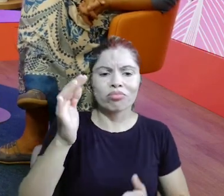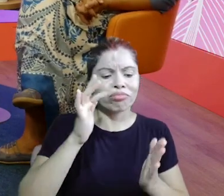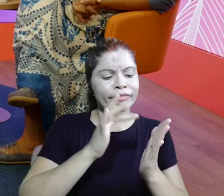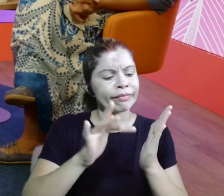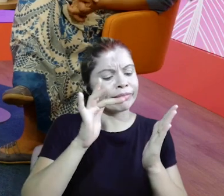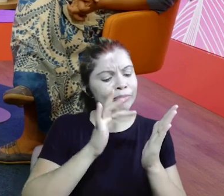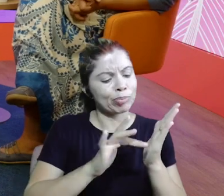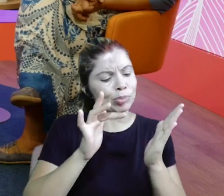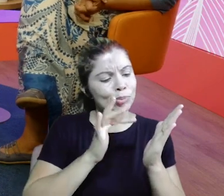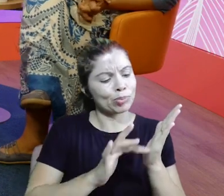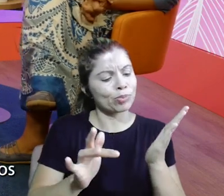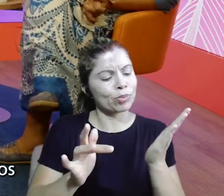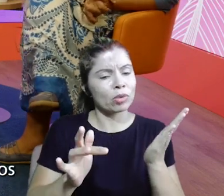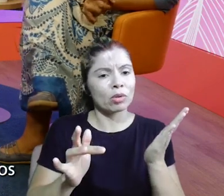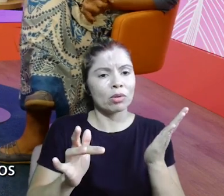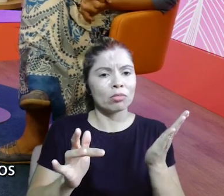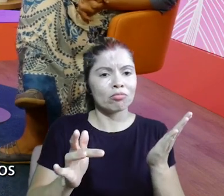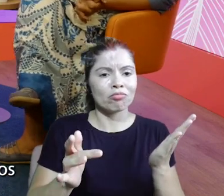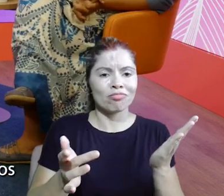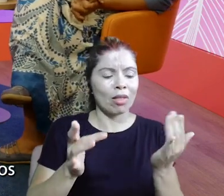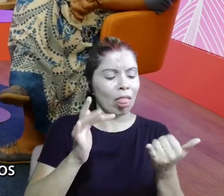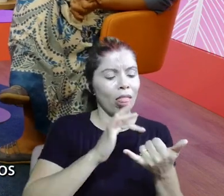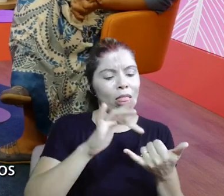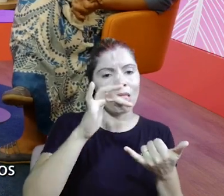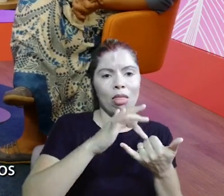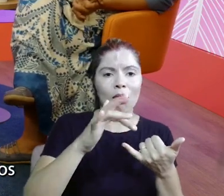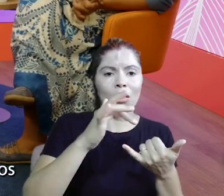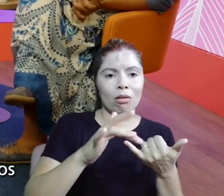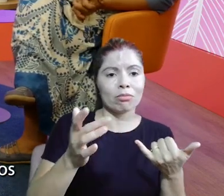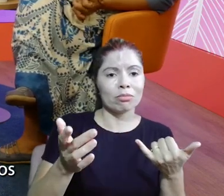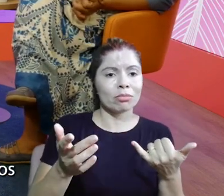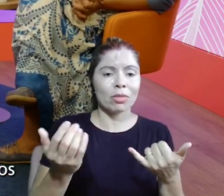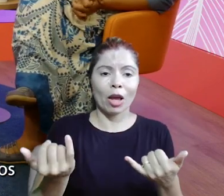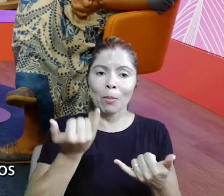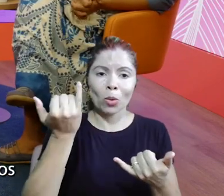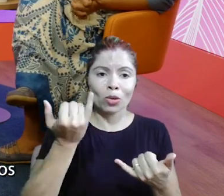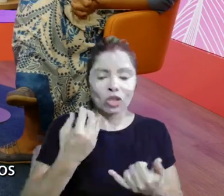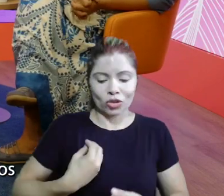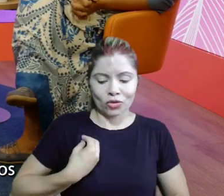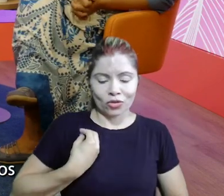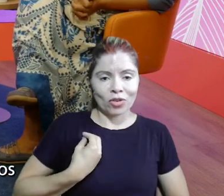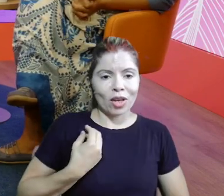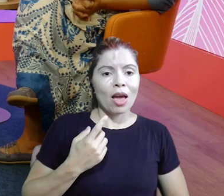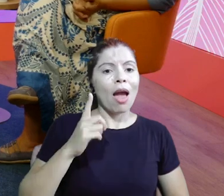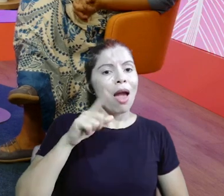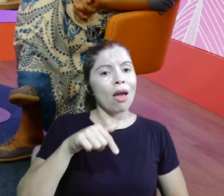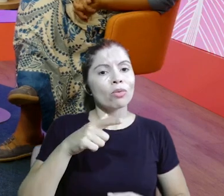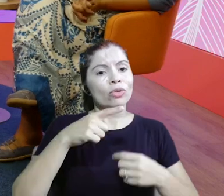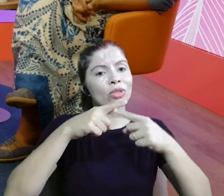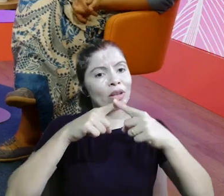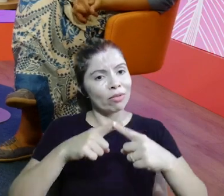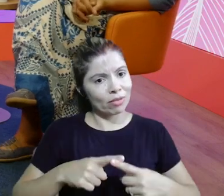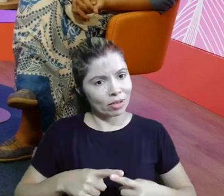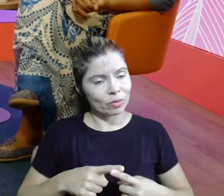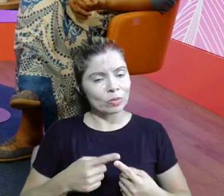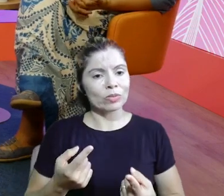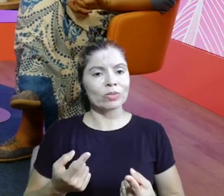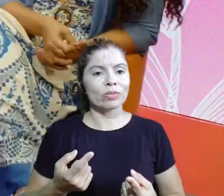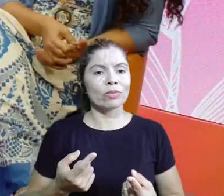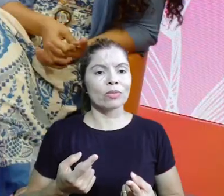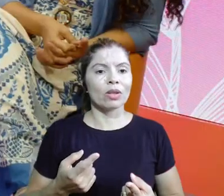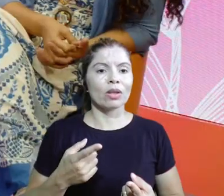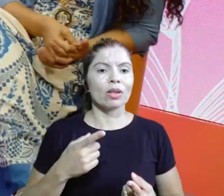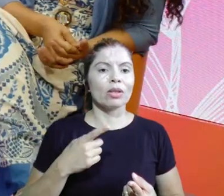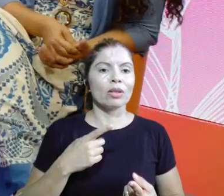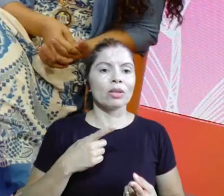A gente vive no futuro. Então, estar no momento presente, eu acho que é um dos grandes desafios que a gente tem. É.